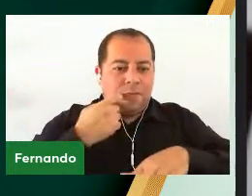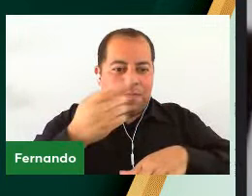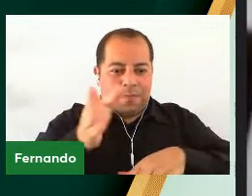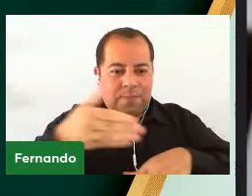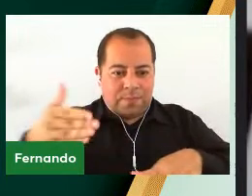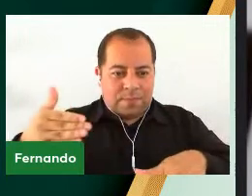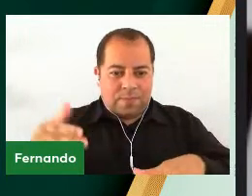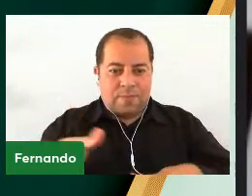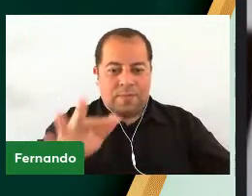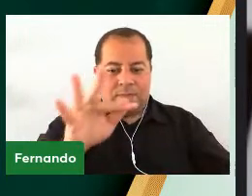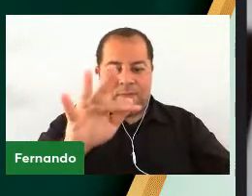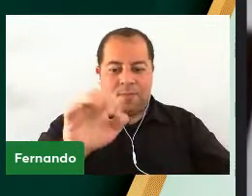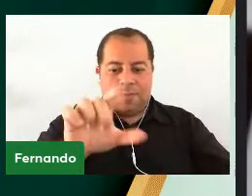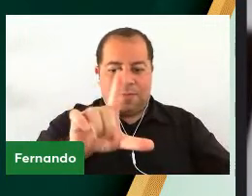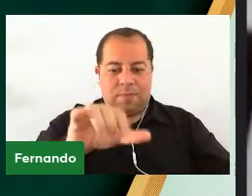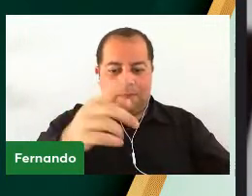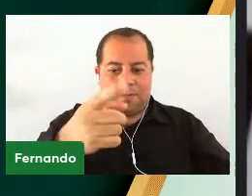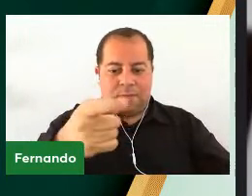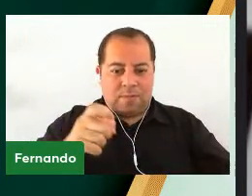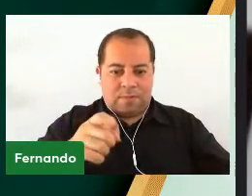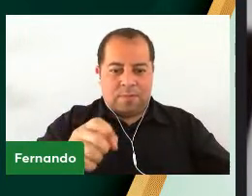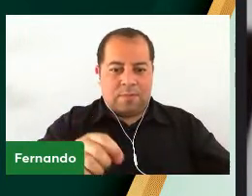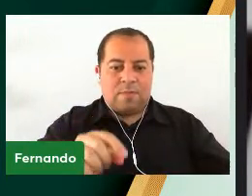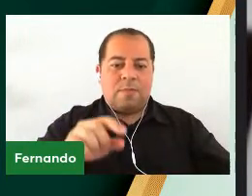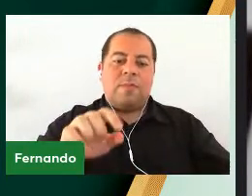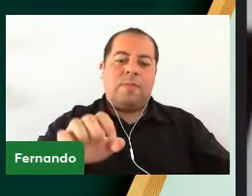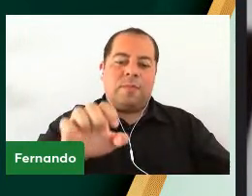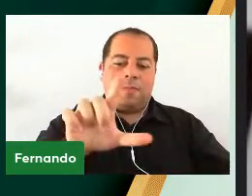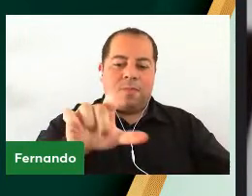Félix, Eduardo e Letícia.